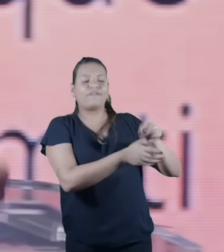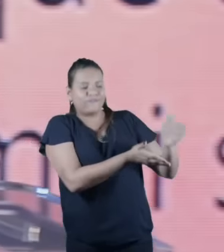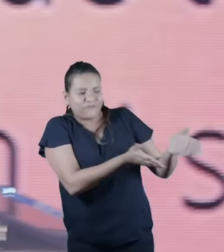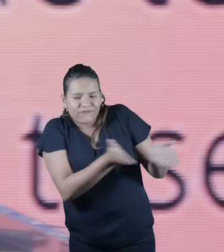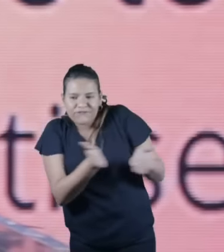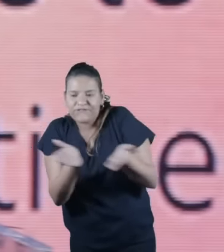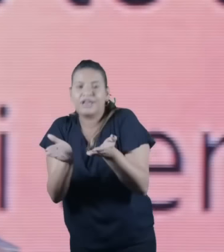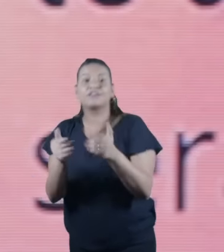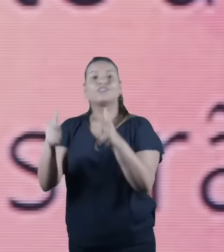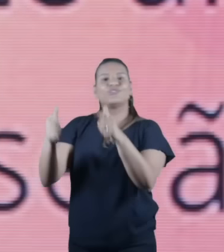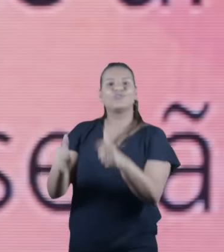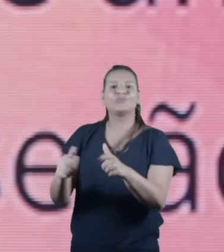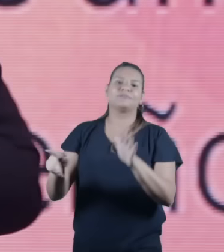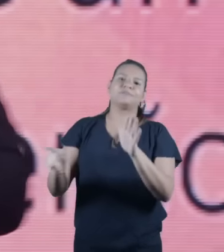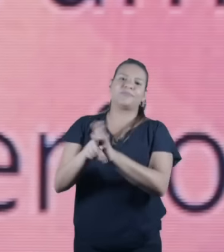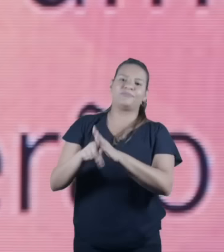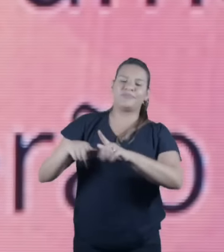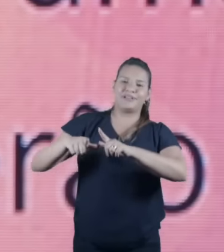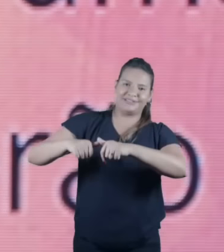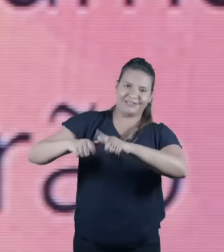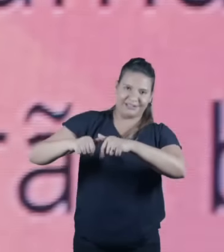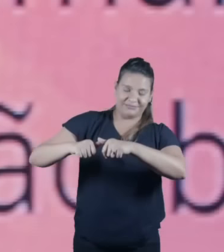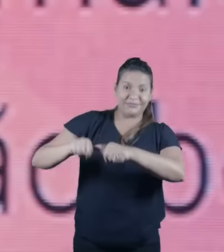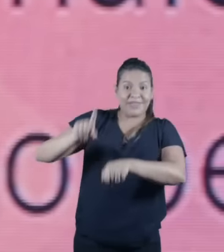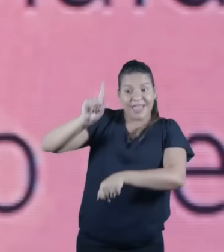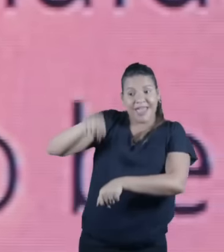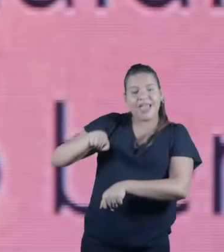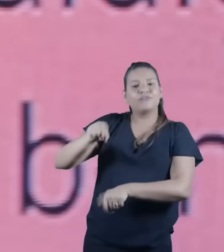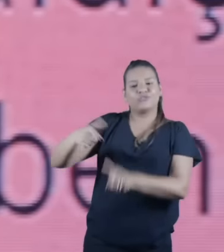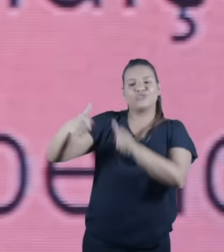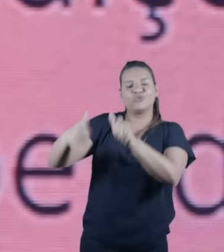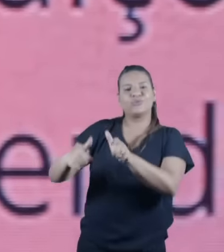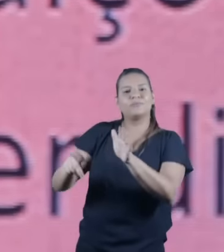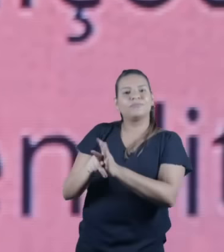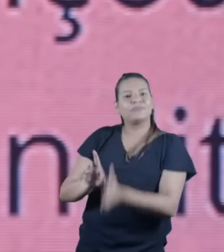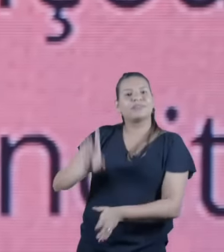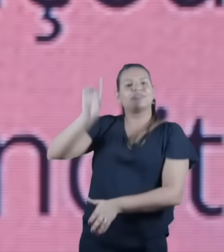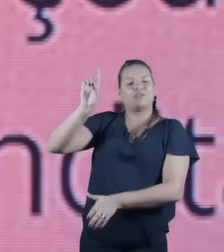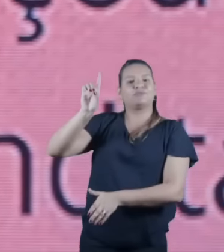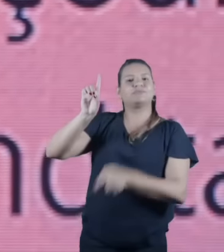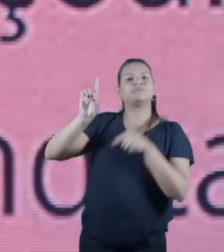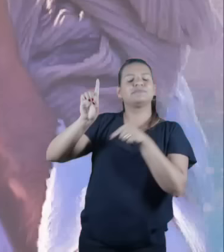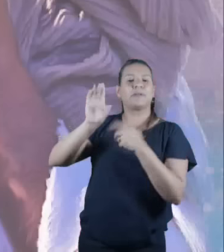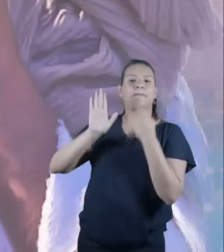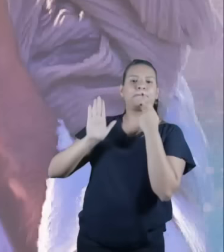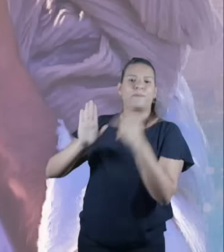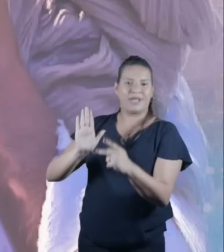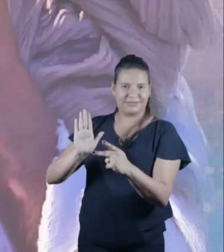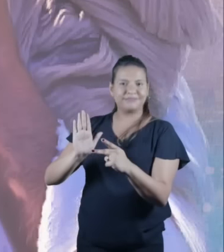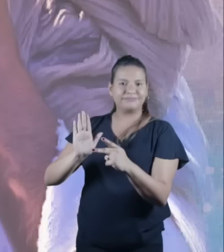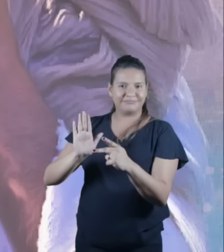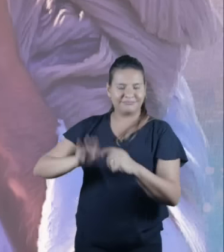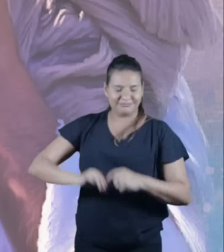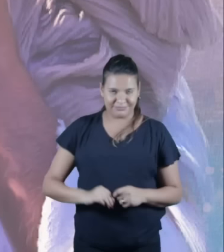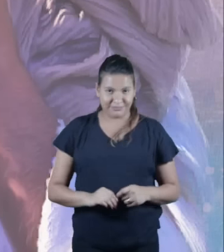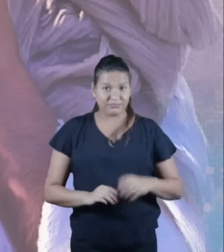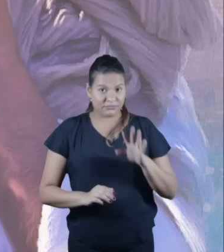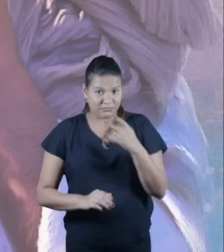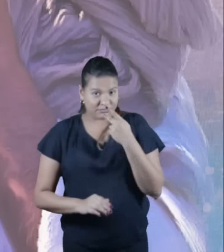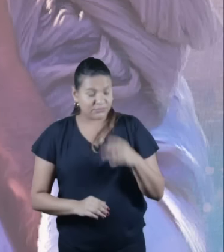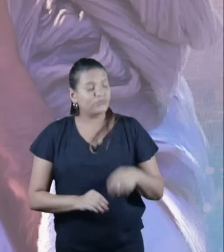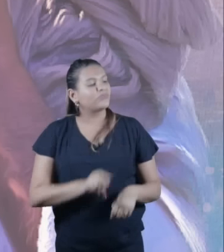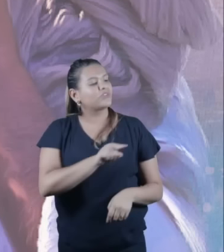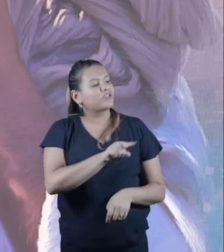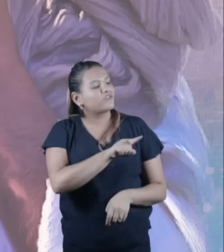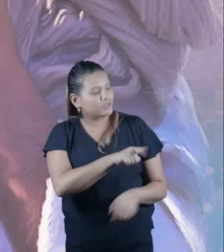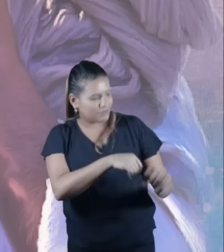prometida, que é a terra de Israel. E o texto continua. E farei-te-ei uma nação, uma grande